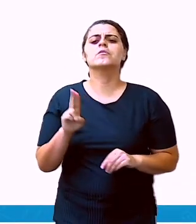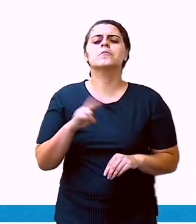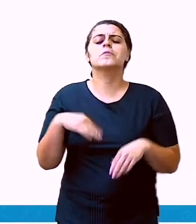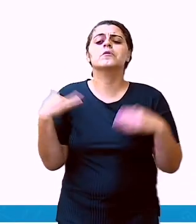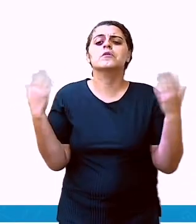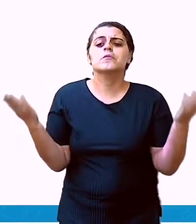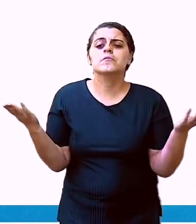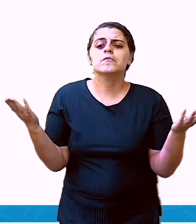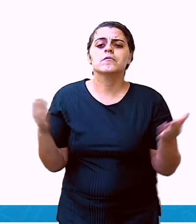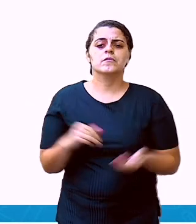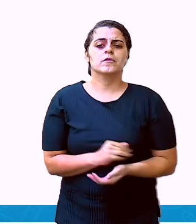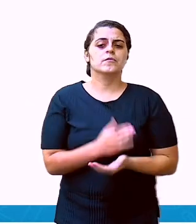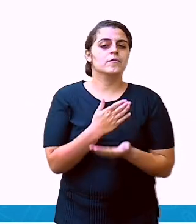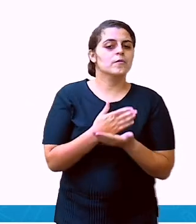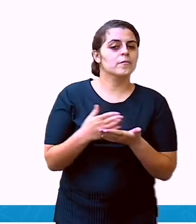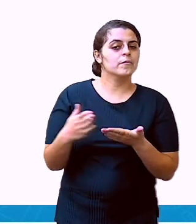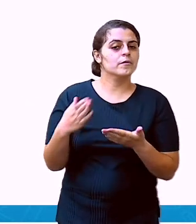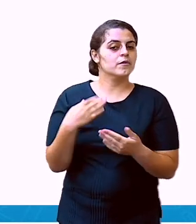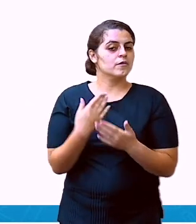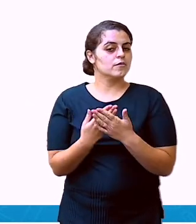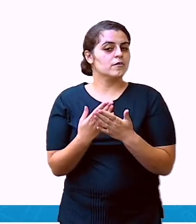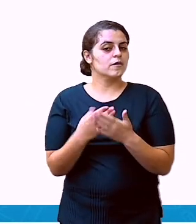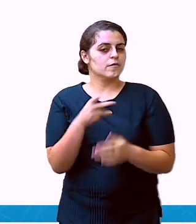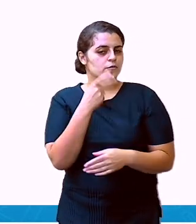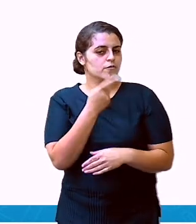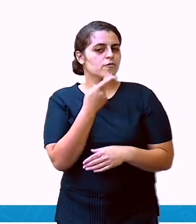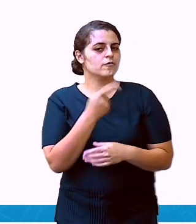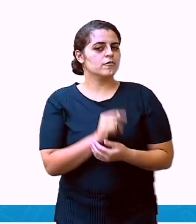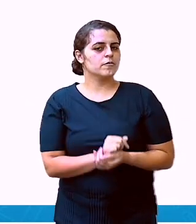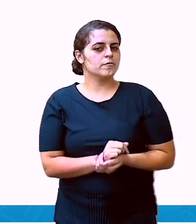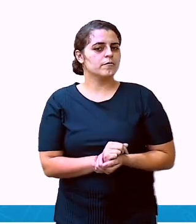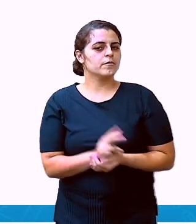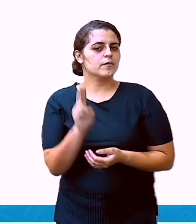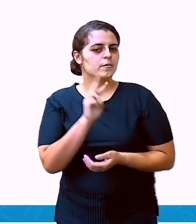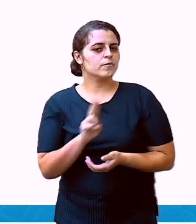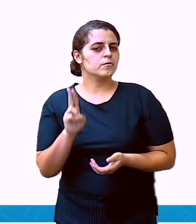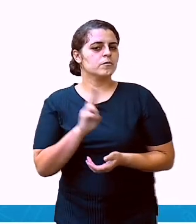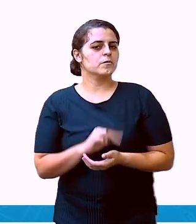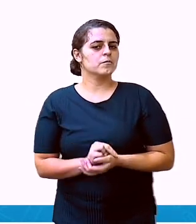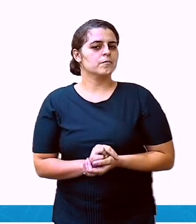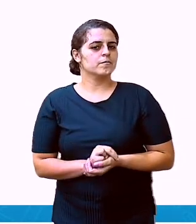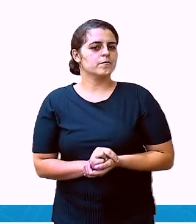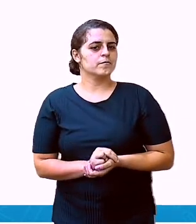início da nossa aula, nós falamos. Para que serve o bilhete?